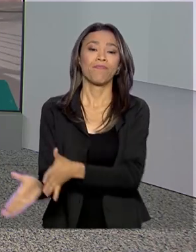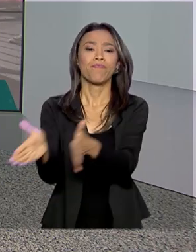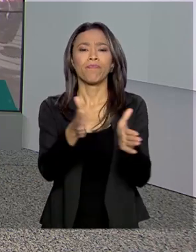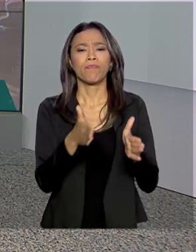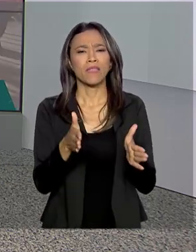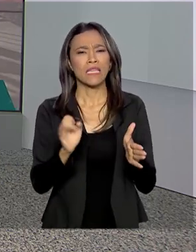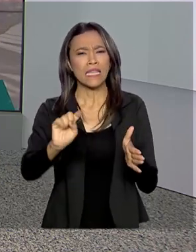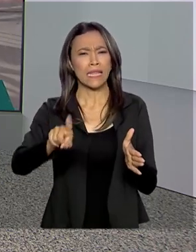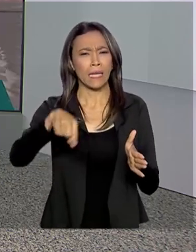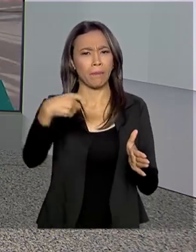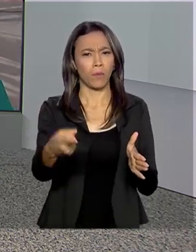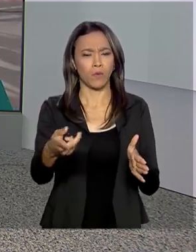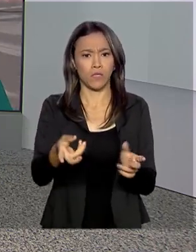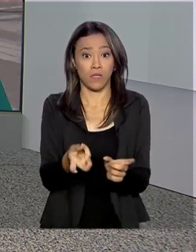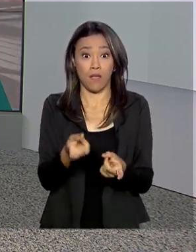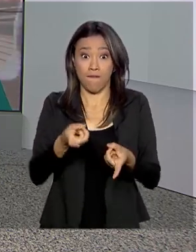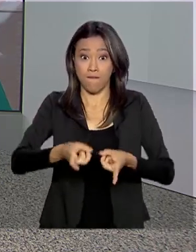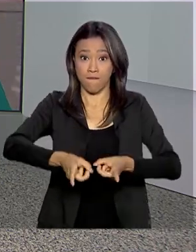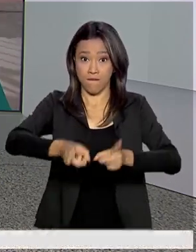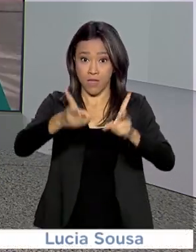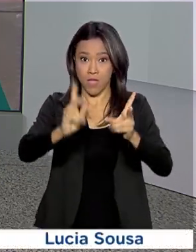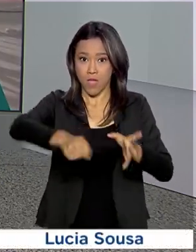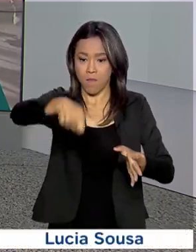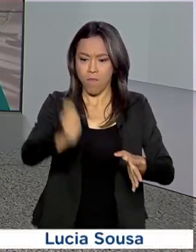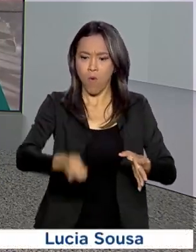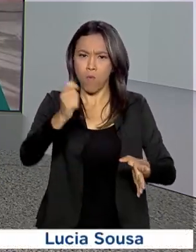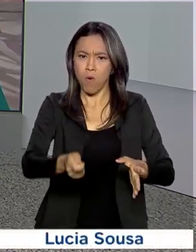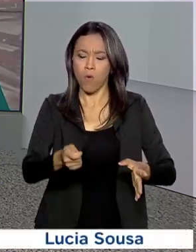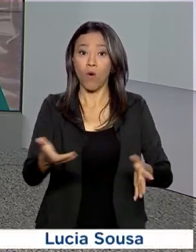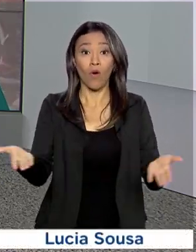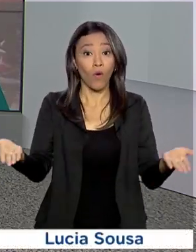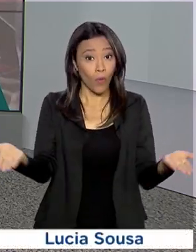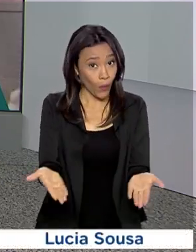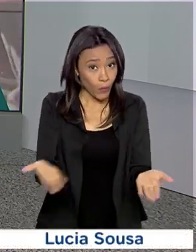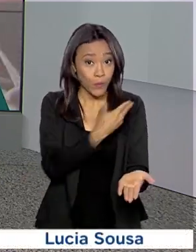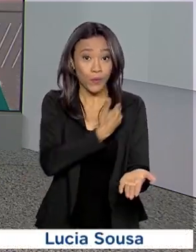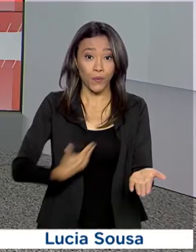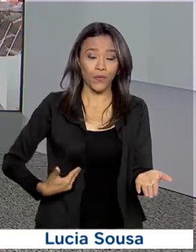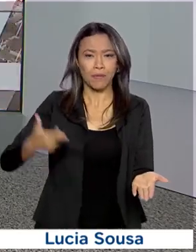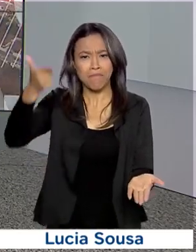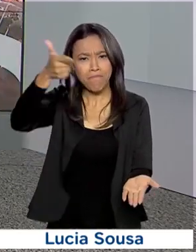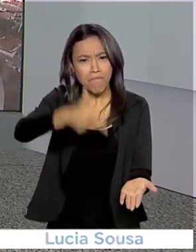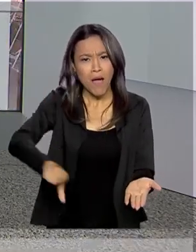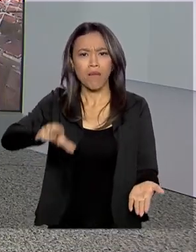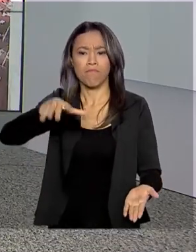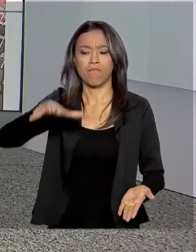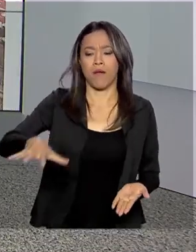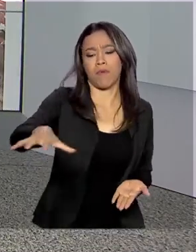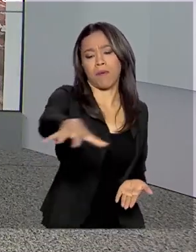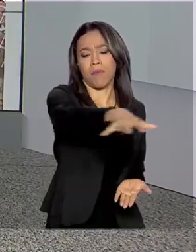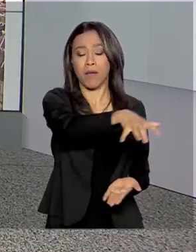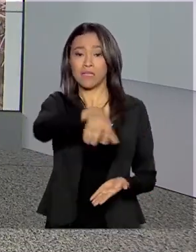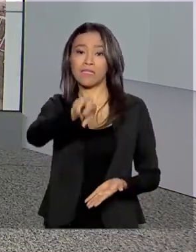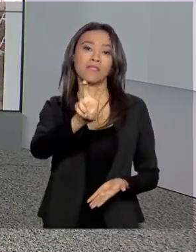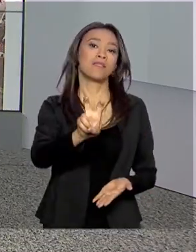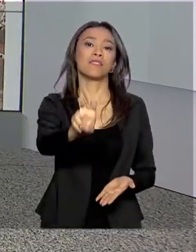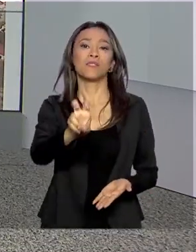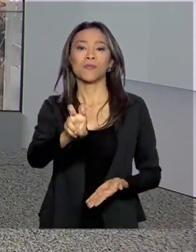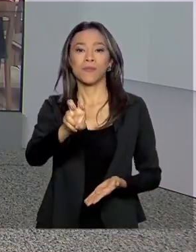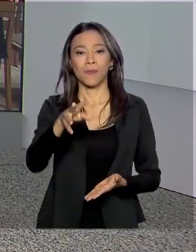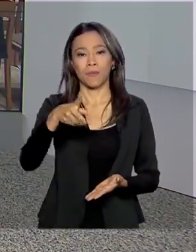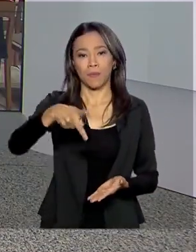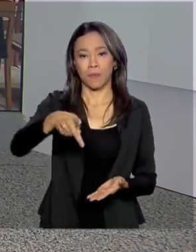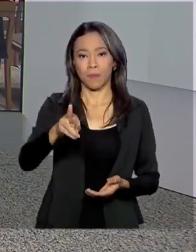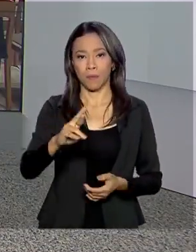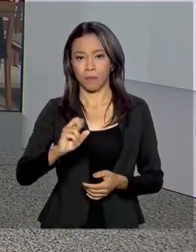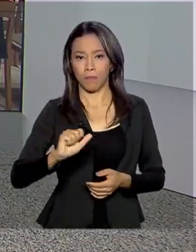Depois da sessão onerosa, o governo vai leiloar hoje mais cinco áreas de exploração do pré-sal. Vamos direto ao